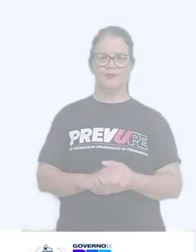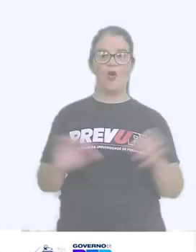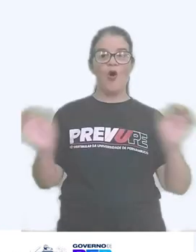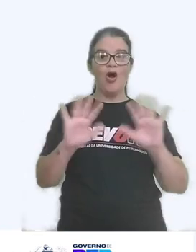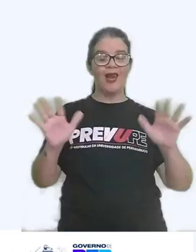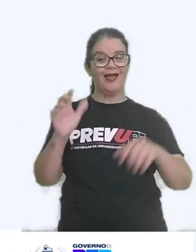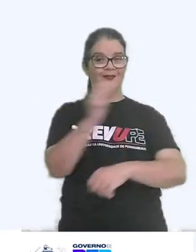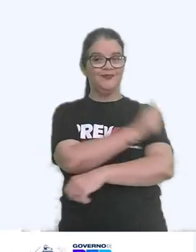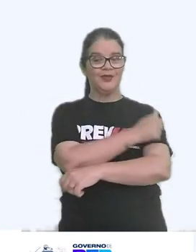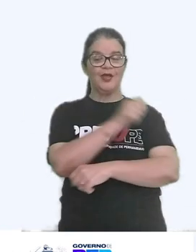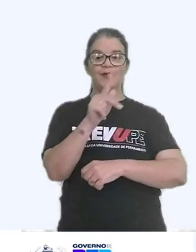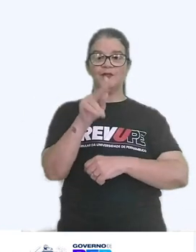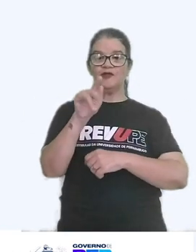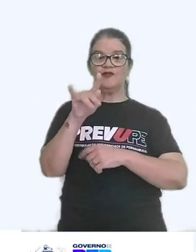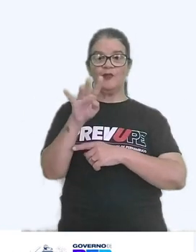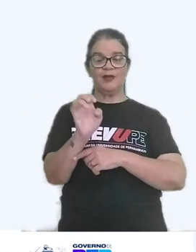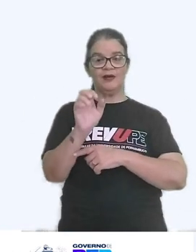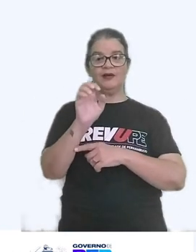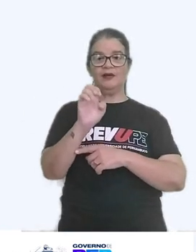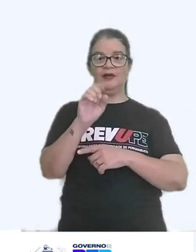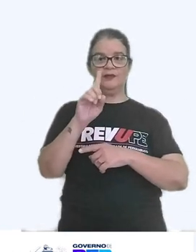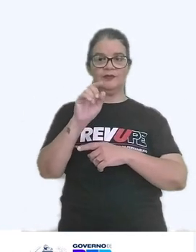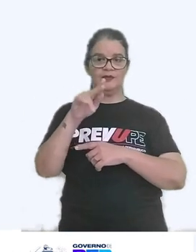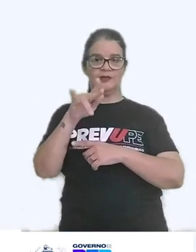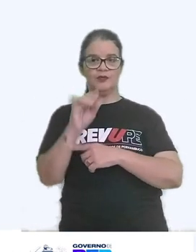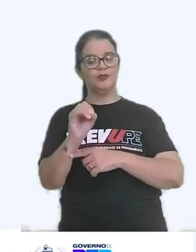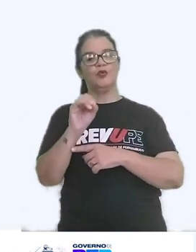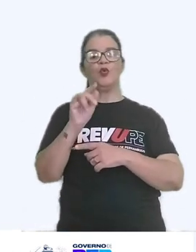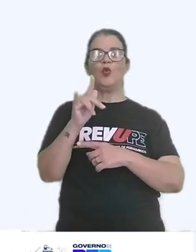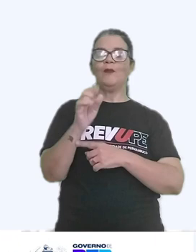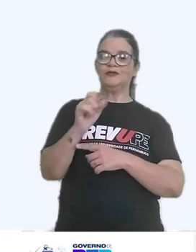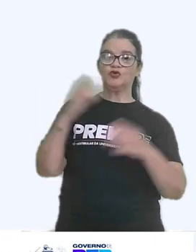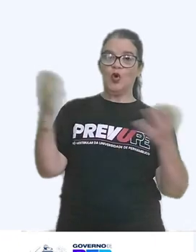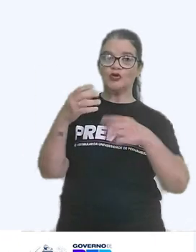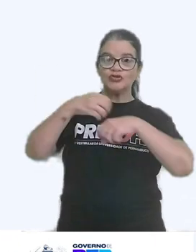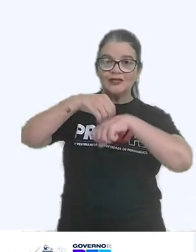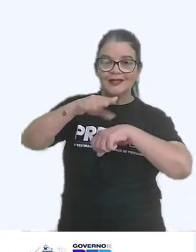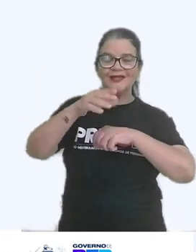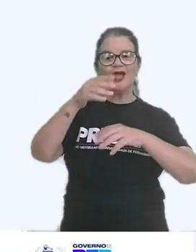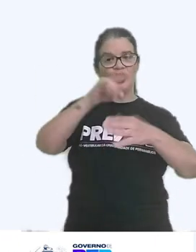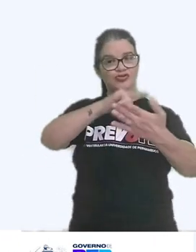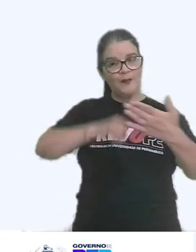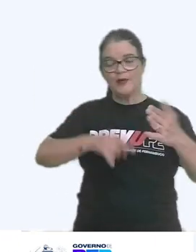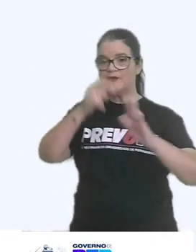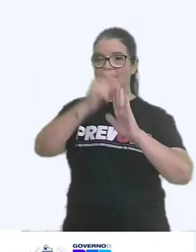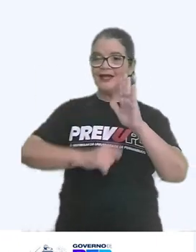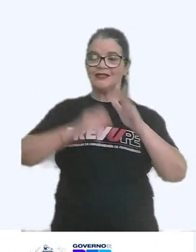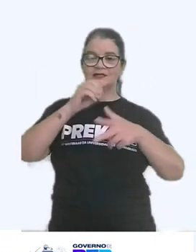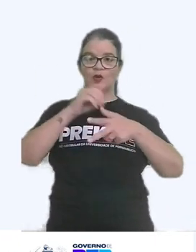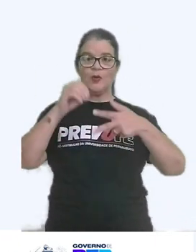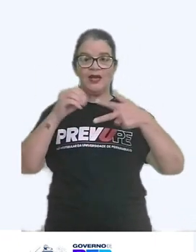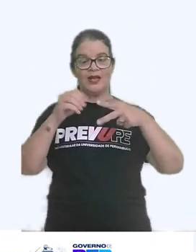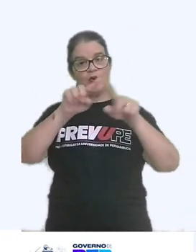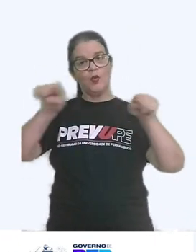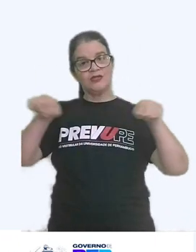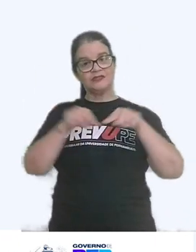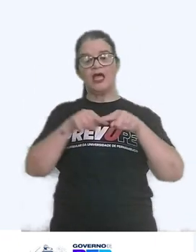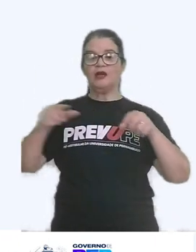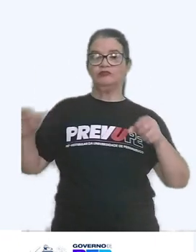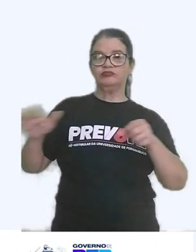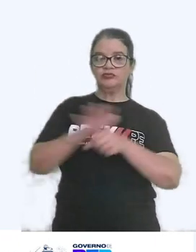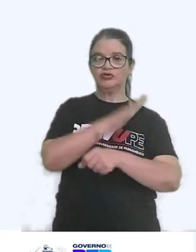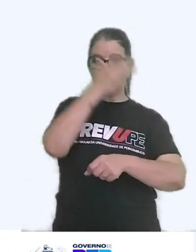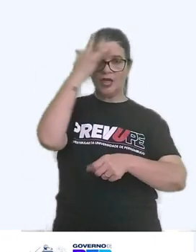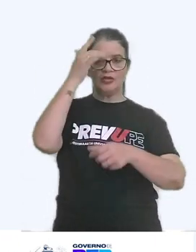Olá estudantes do Prevup, meu nome é Aguinaldo Gomes e hoje vou dar algumas dicas sobre a prova de redação no Enem. Em uma sala de aula repleta de